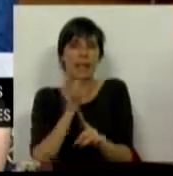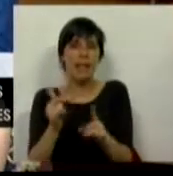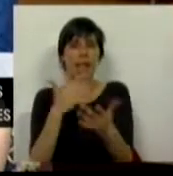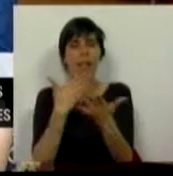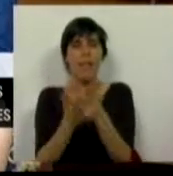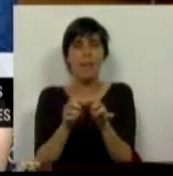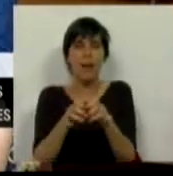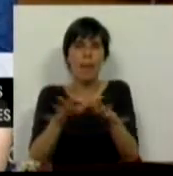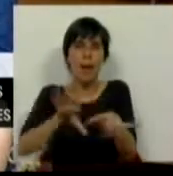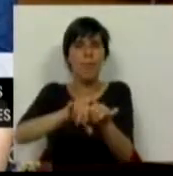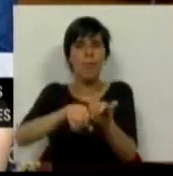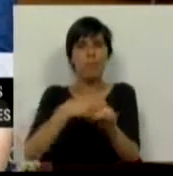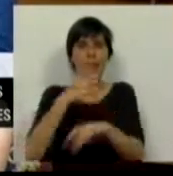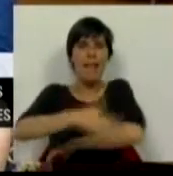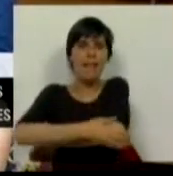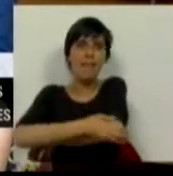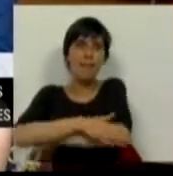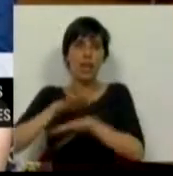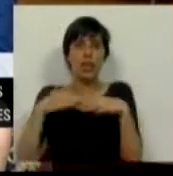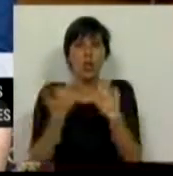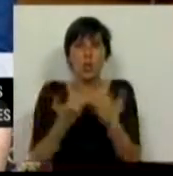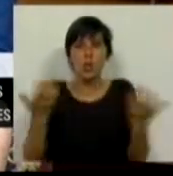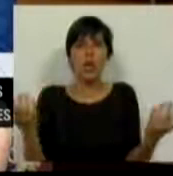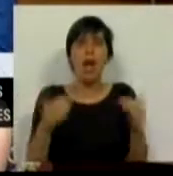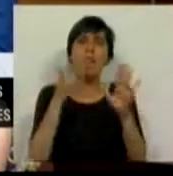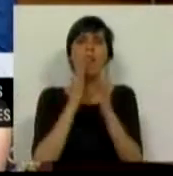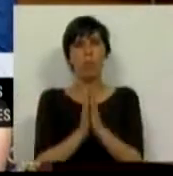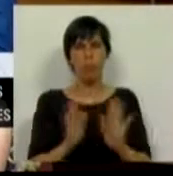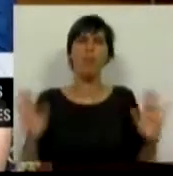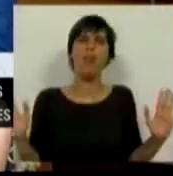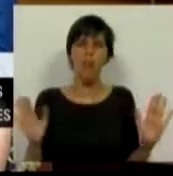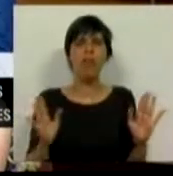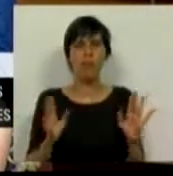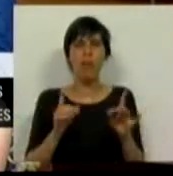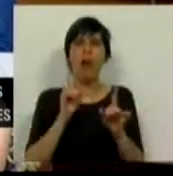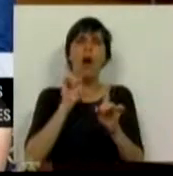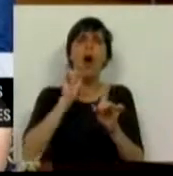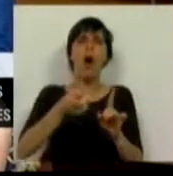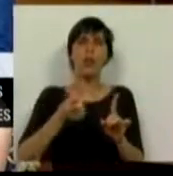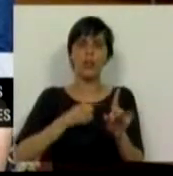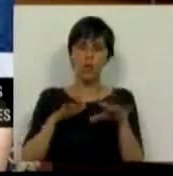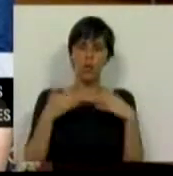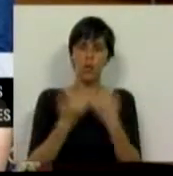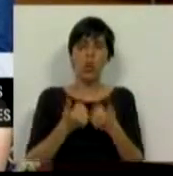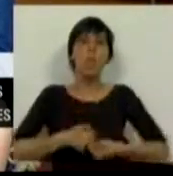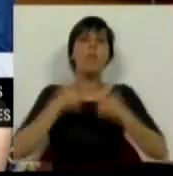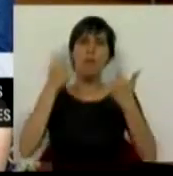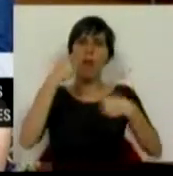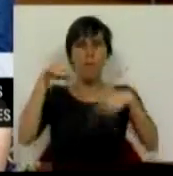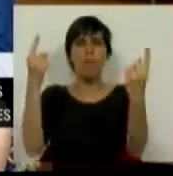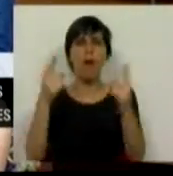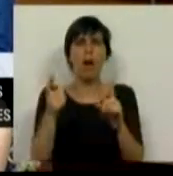fomentar a delação e a inveja social. Mas, por favor, puxem por aquilo que a nossa sociedade tem de melhor